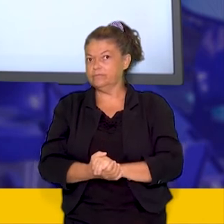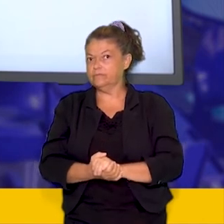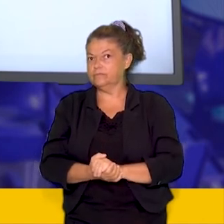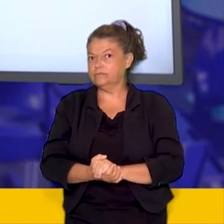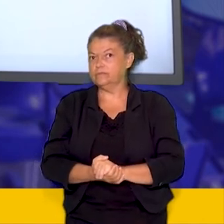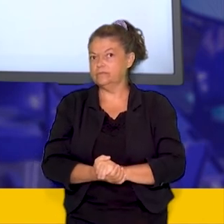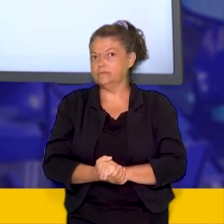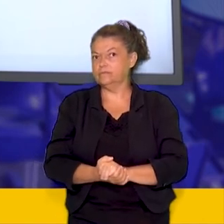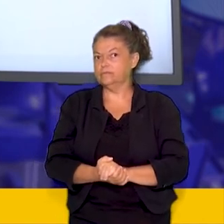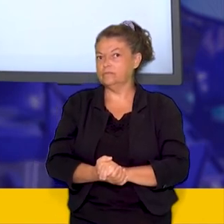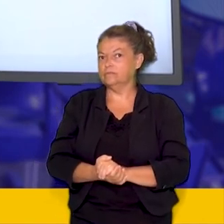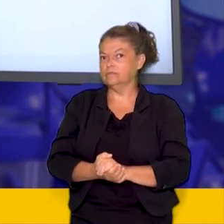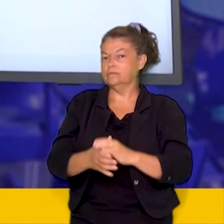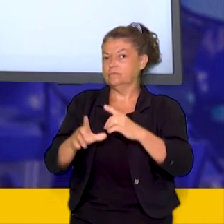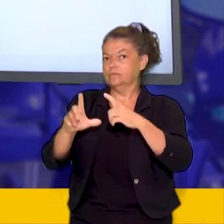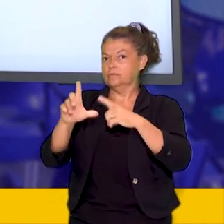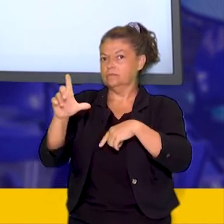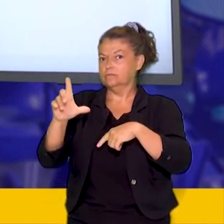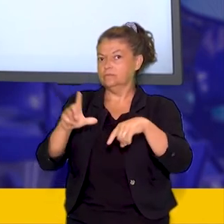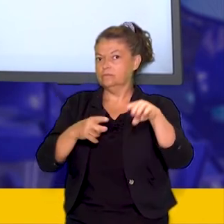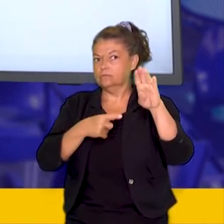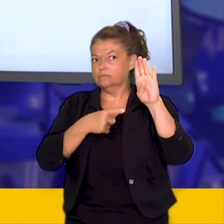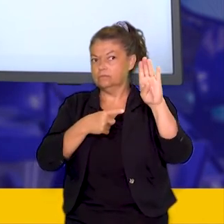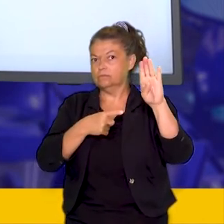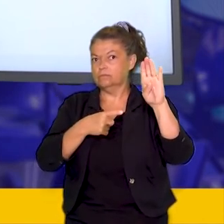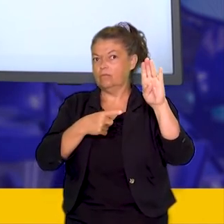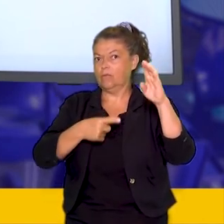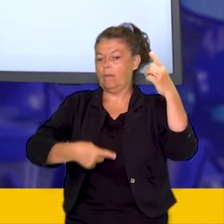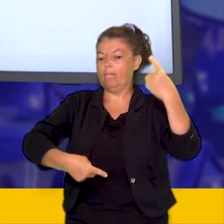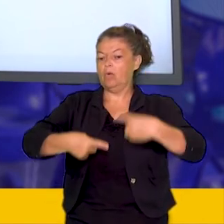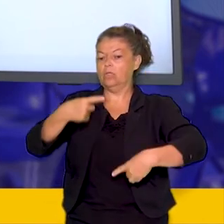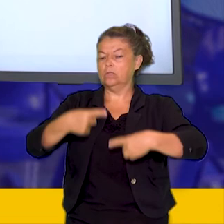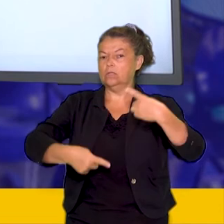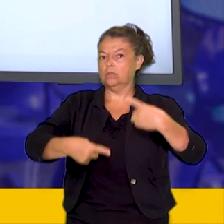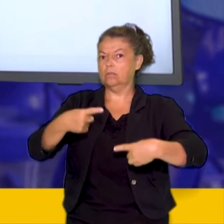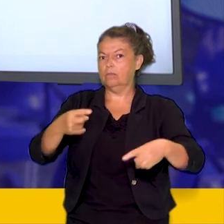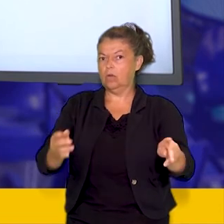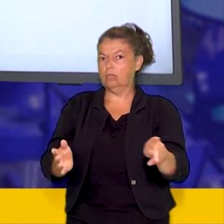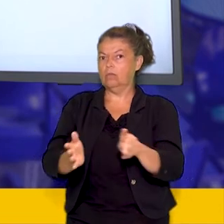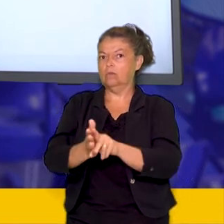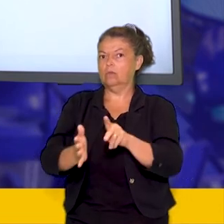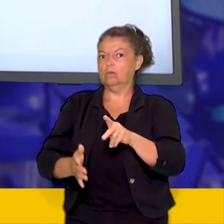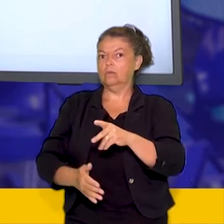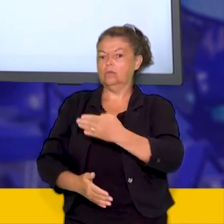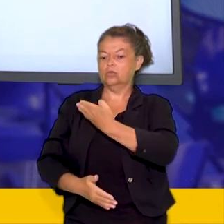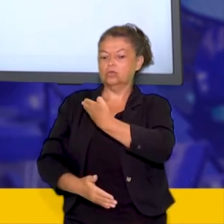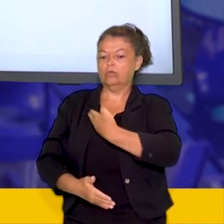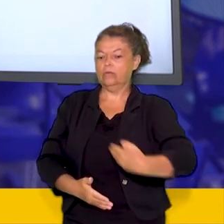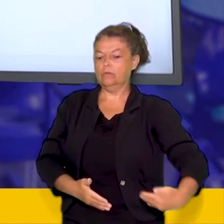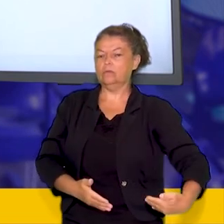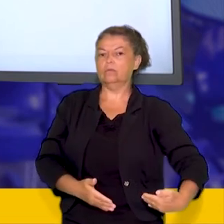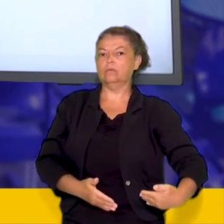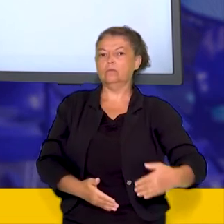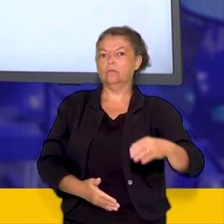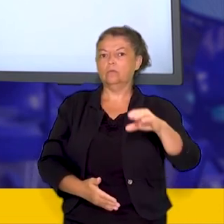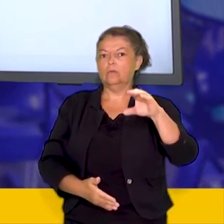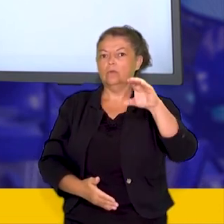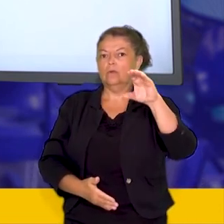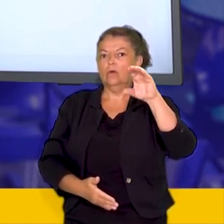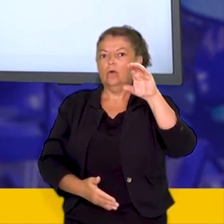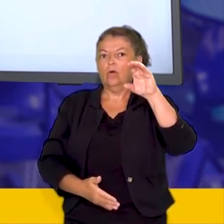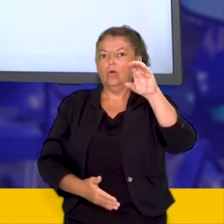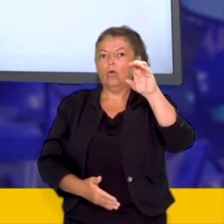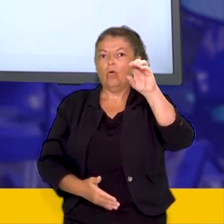a letra B a política dos governadores o coronelismo e o